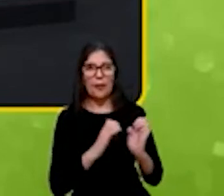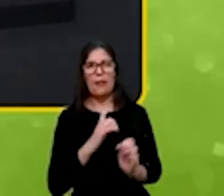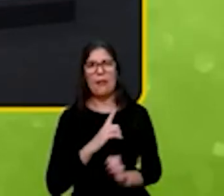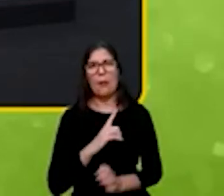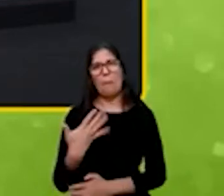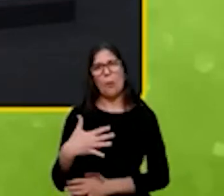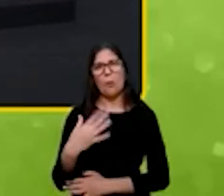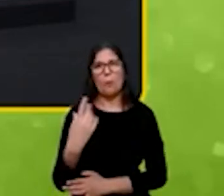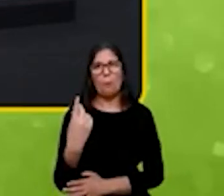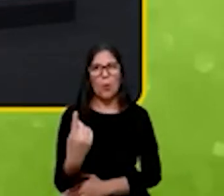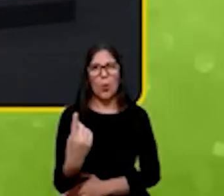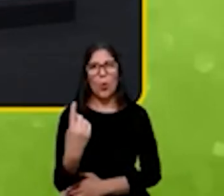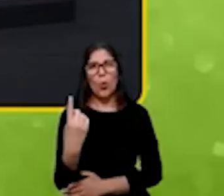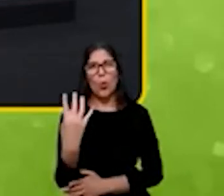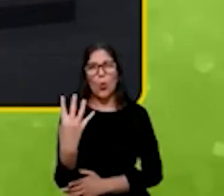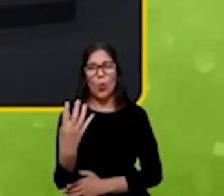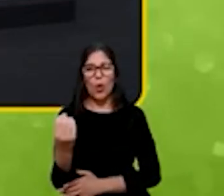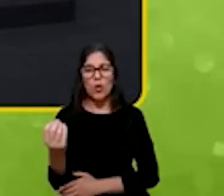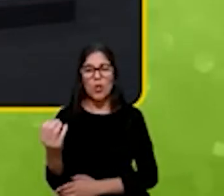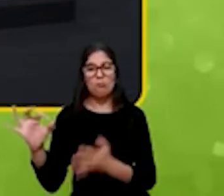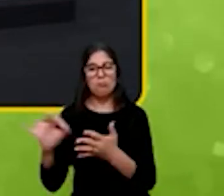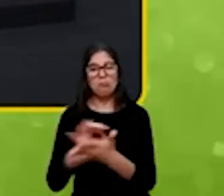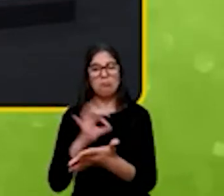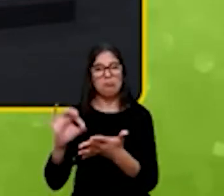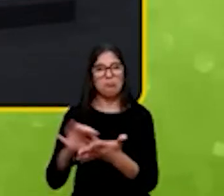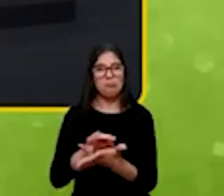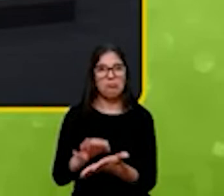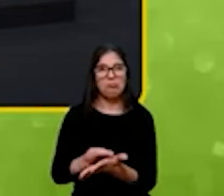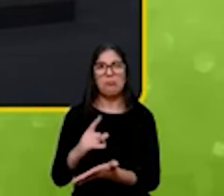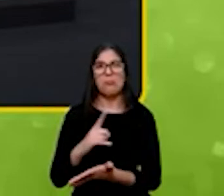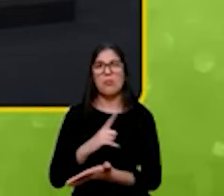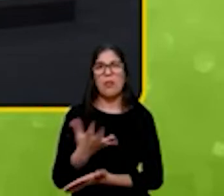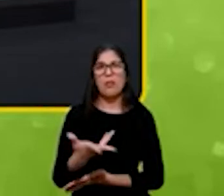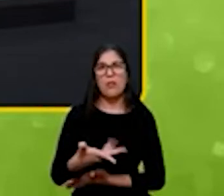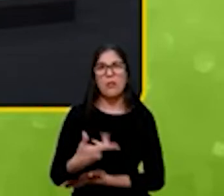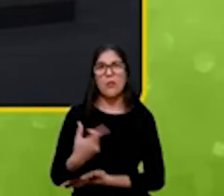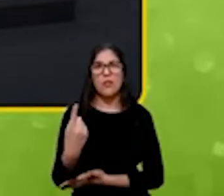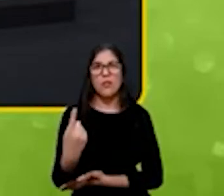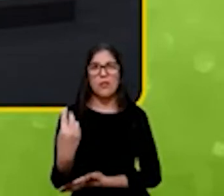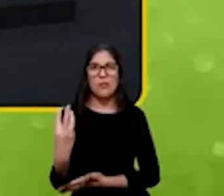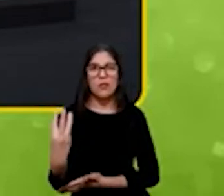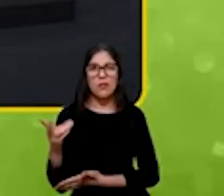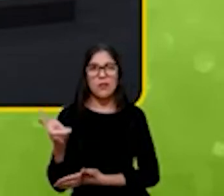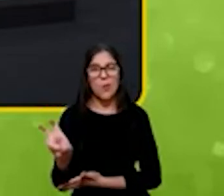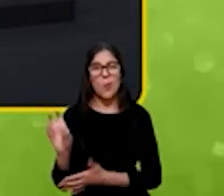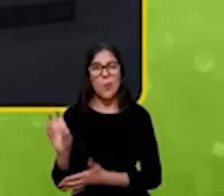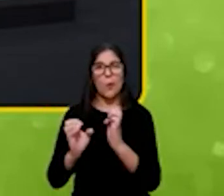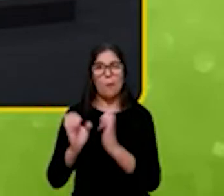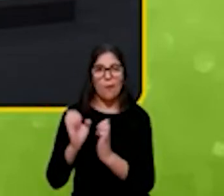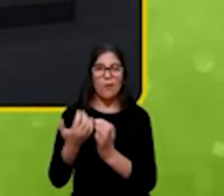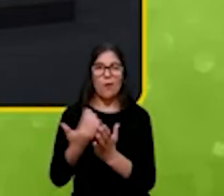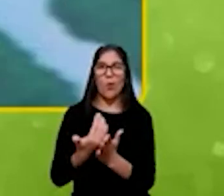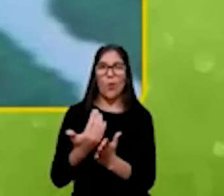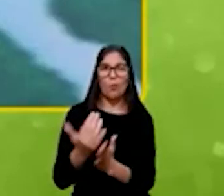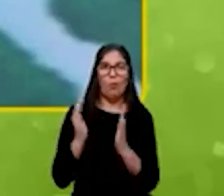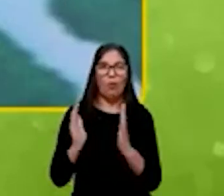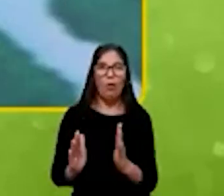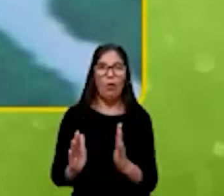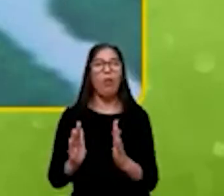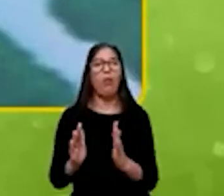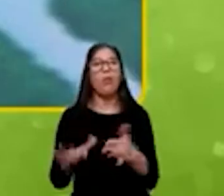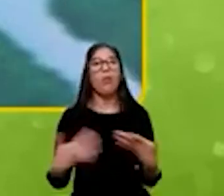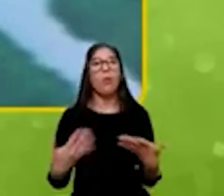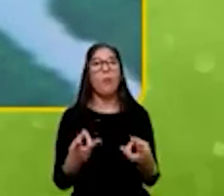inscrições a gente está acelerando agora 135 empresas começando nesse primeiro bloco e a gente vê que a